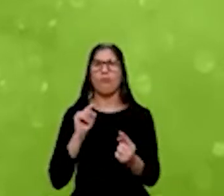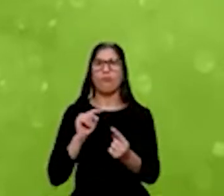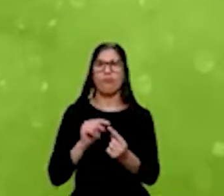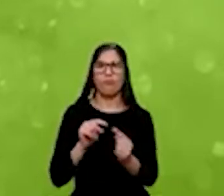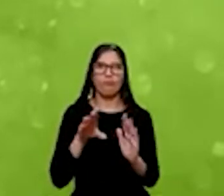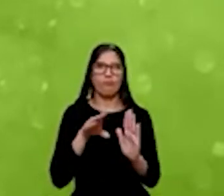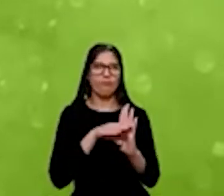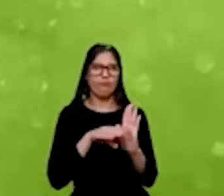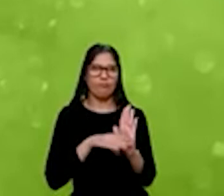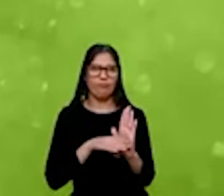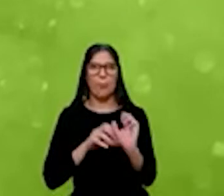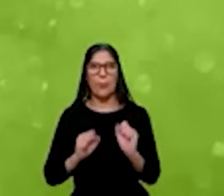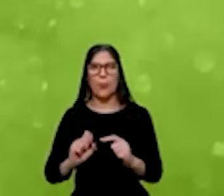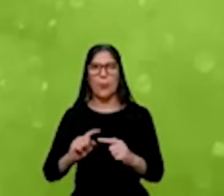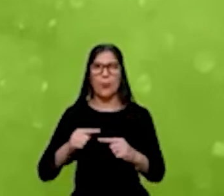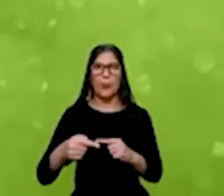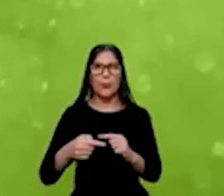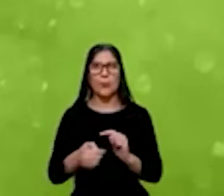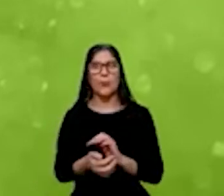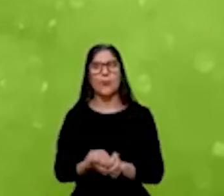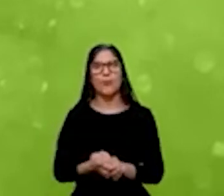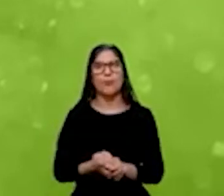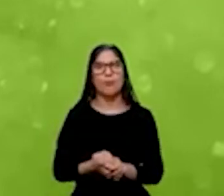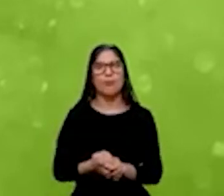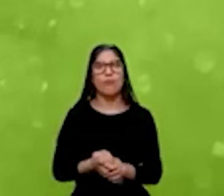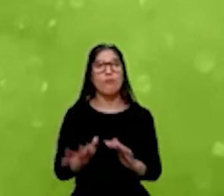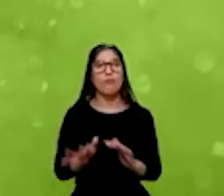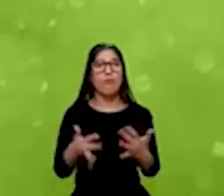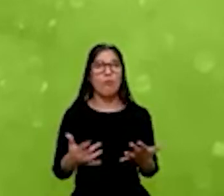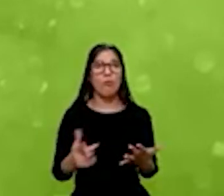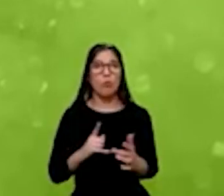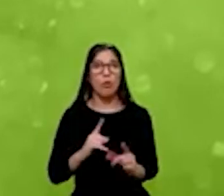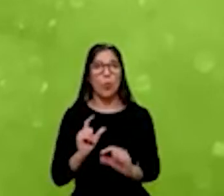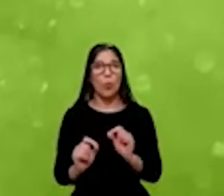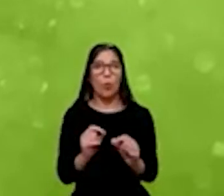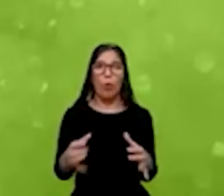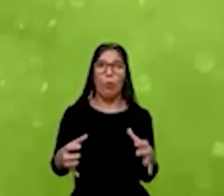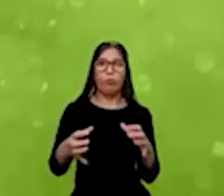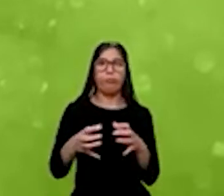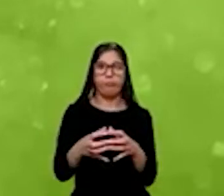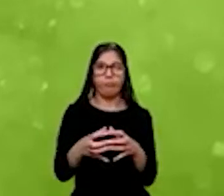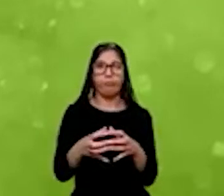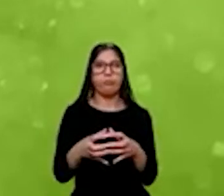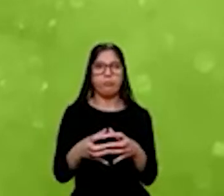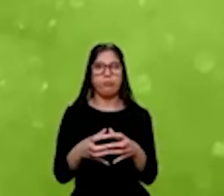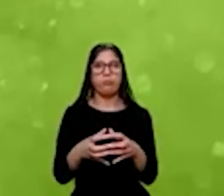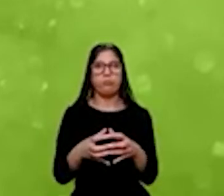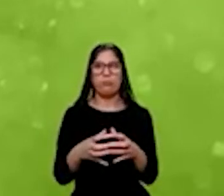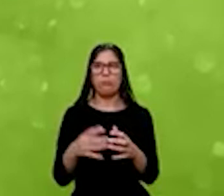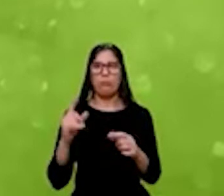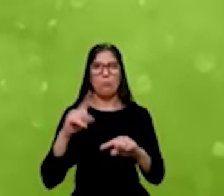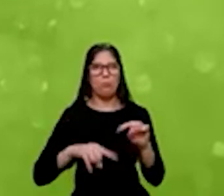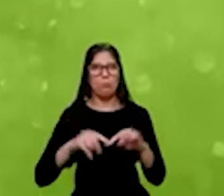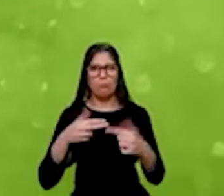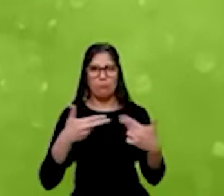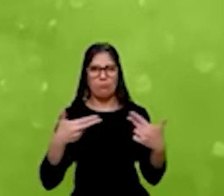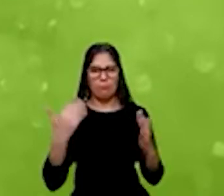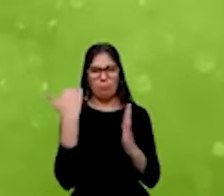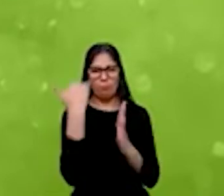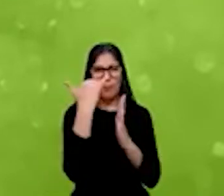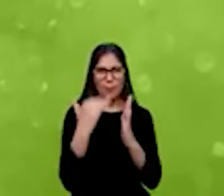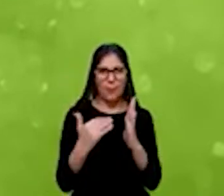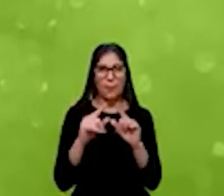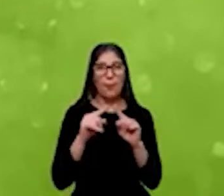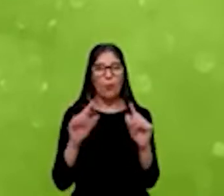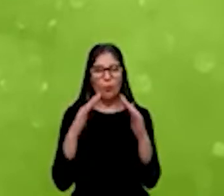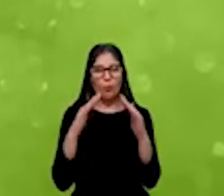por favor. Bom, a gente tem um conjunto de elementos, mas eu queria, talvez, concentrar aqui a nossa